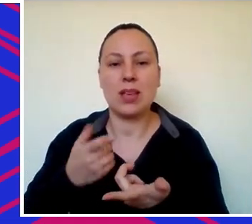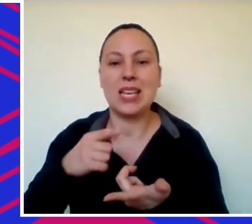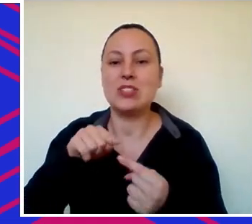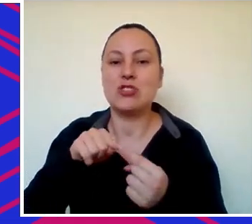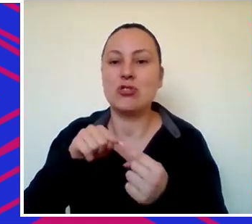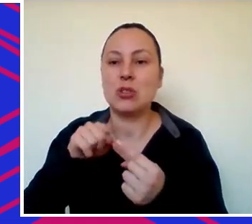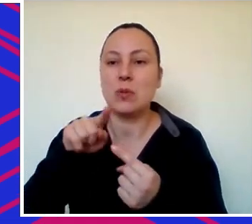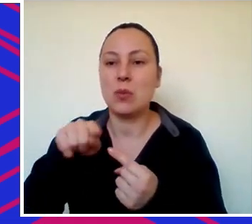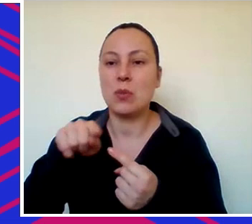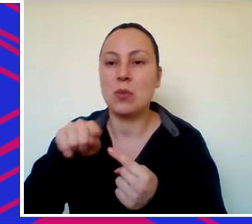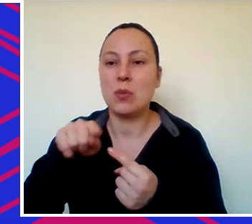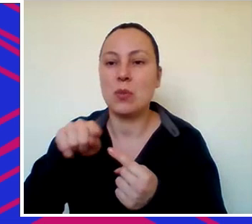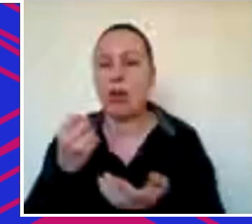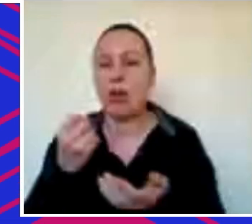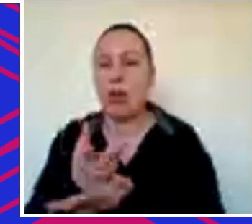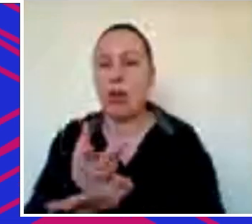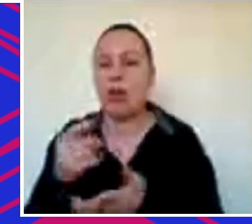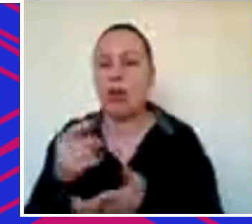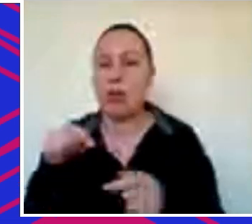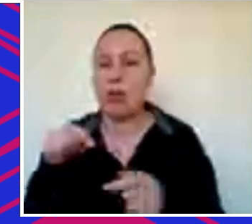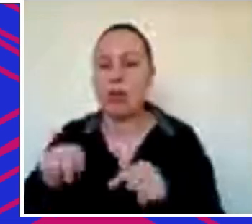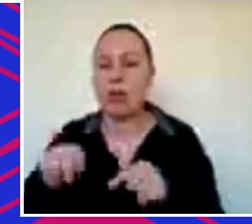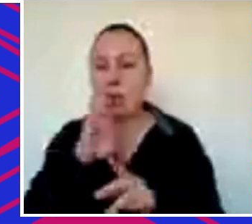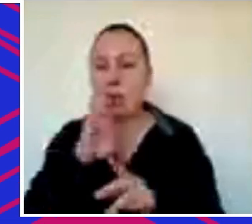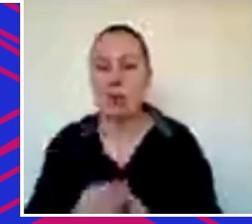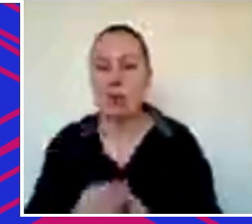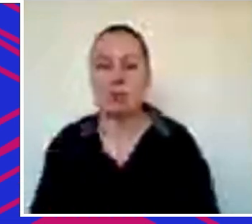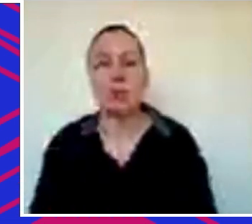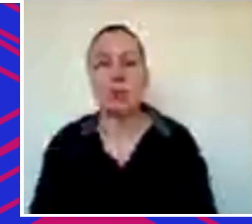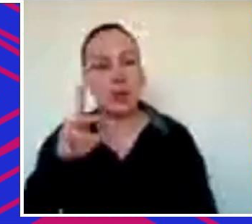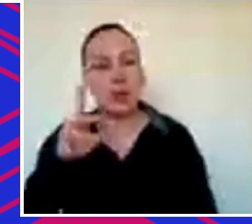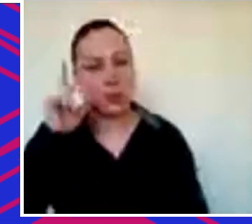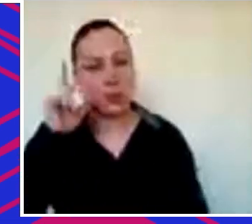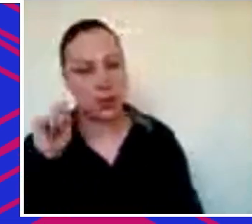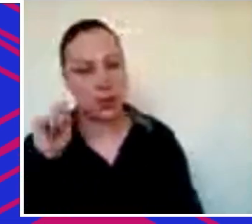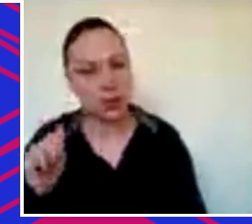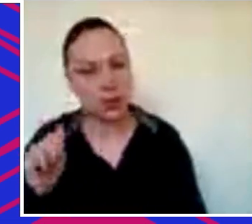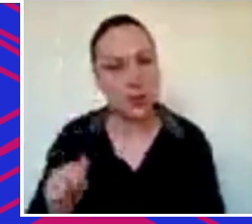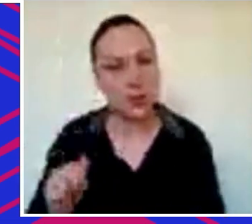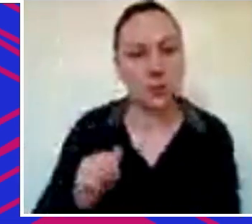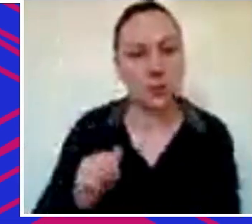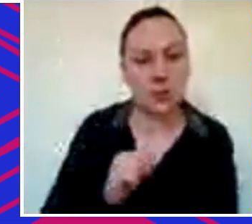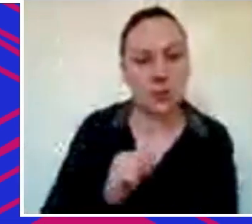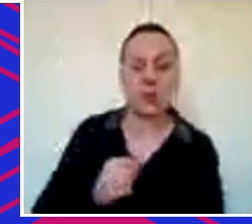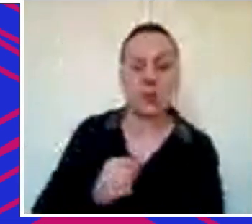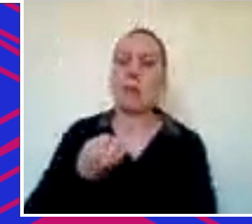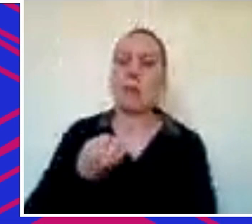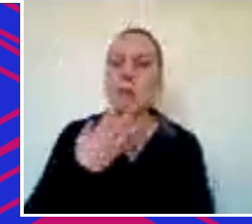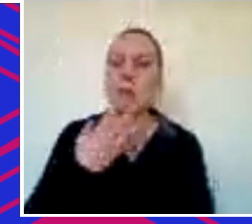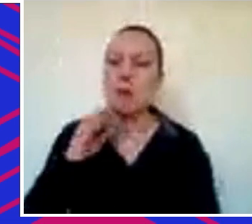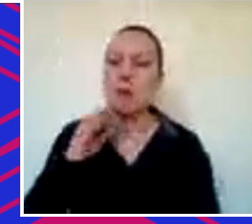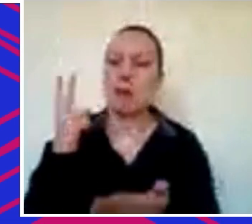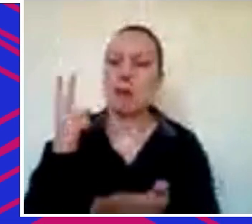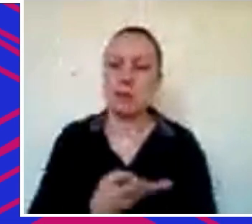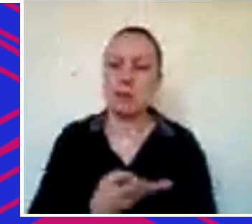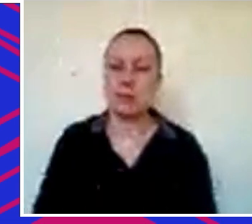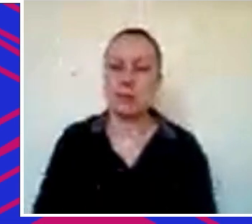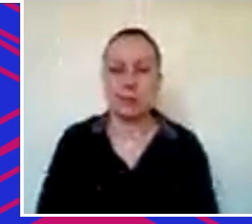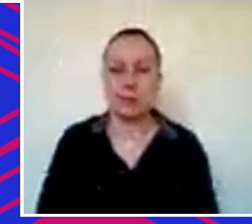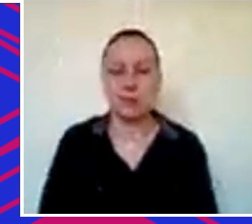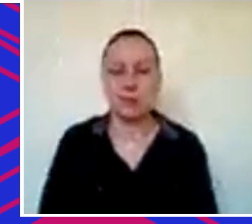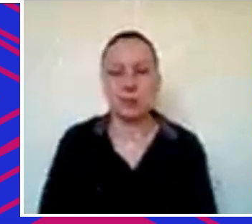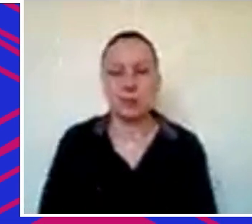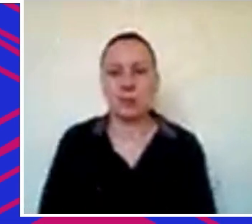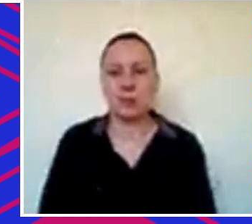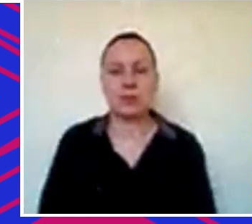transação de classe de ativos aqui no Brasil que eu acho que foi uma coisa muito muito boa que aconteceu e